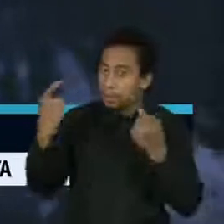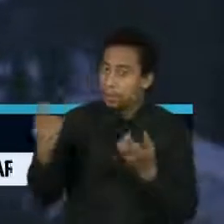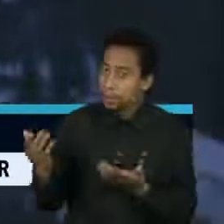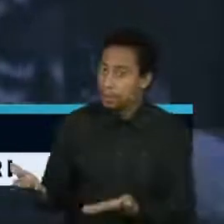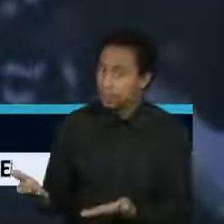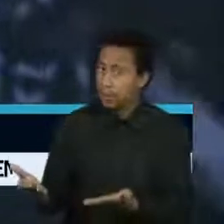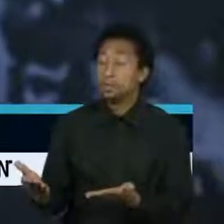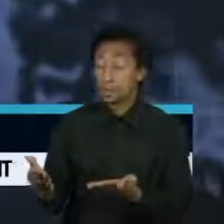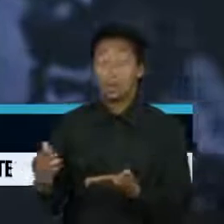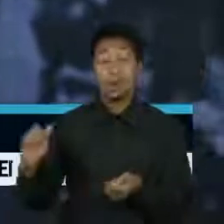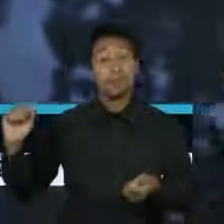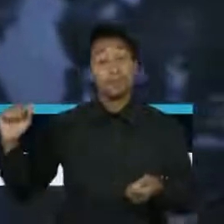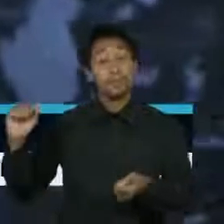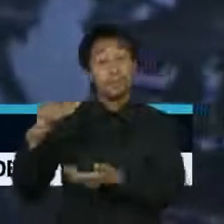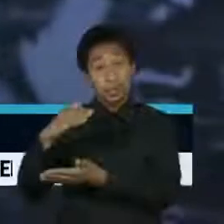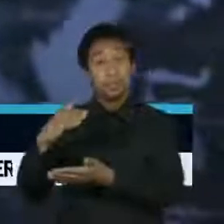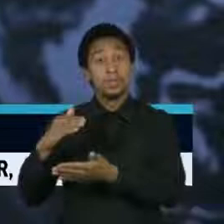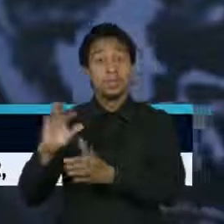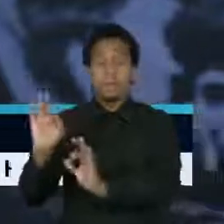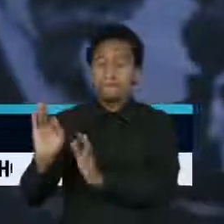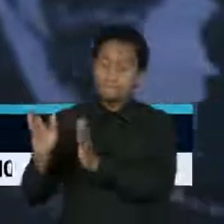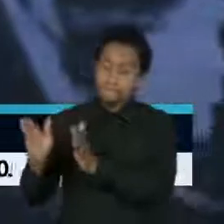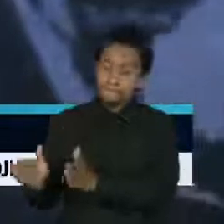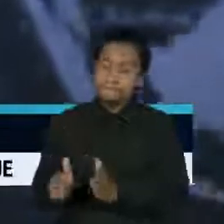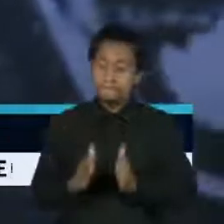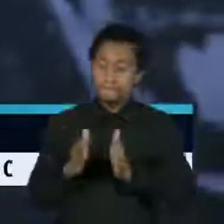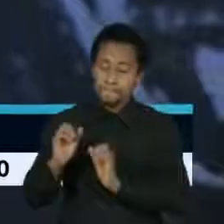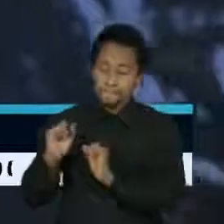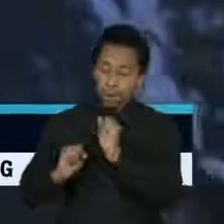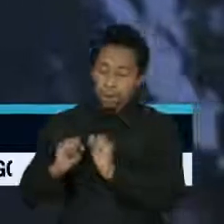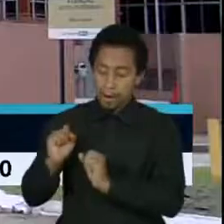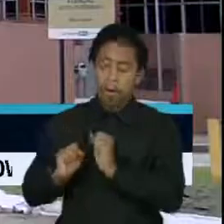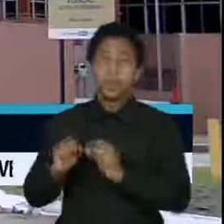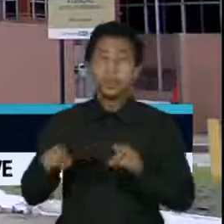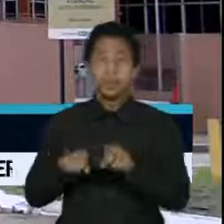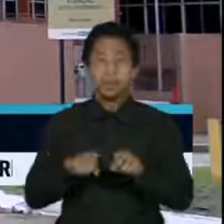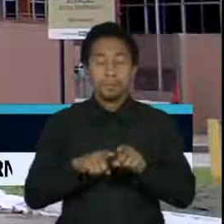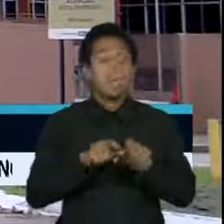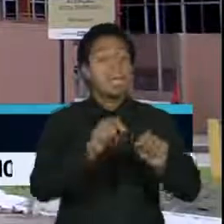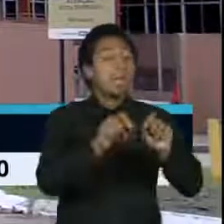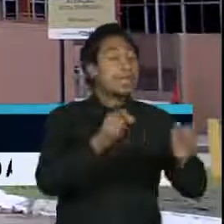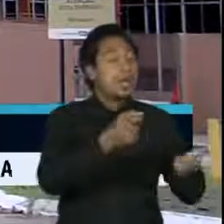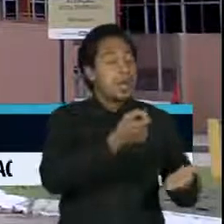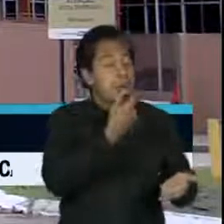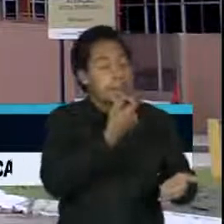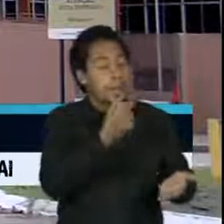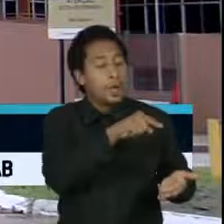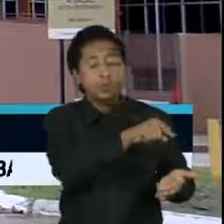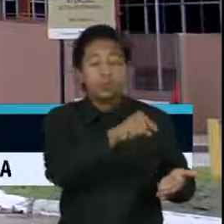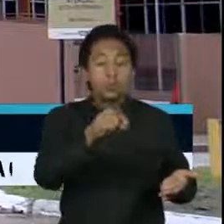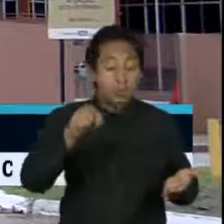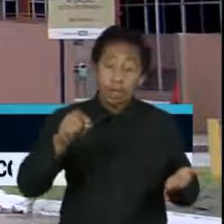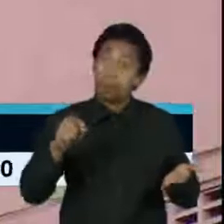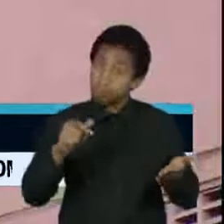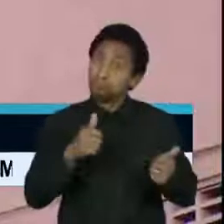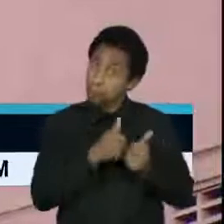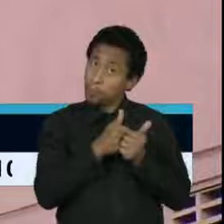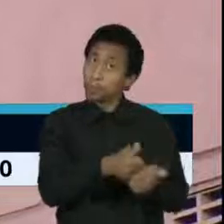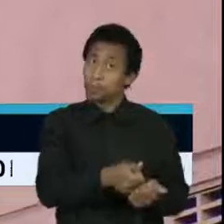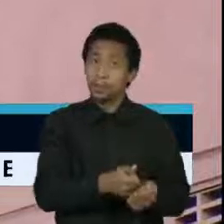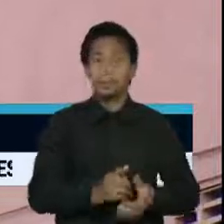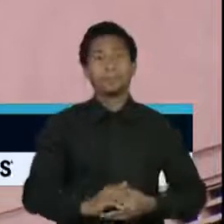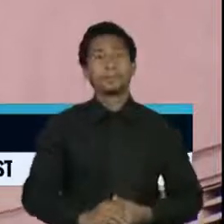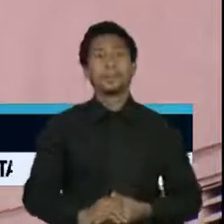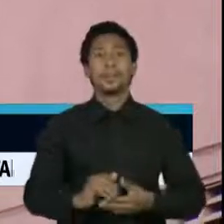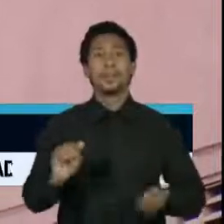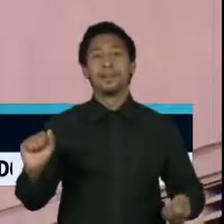é responsável por acompanhar desde a fabricação até o consumo dos remédios. A Anvisa propõe a rediscussão do sistema